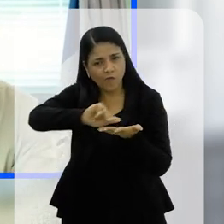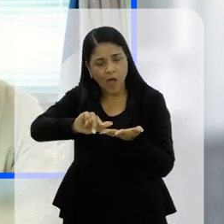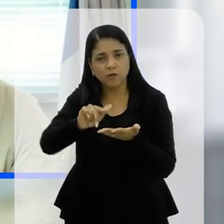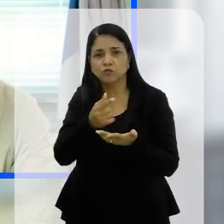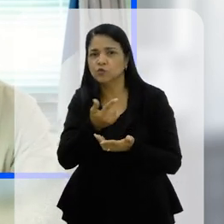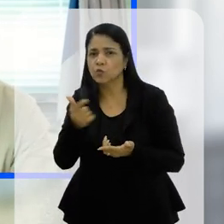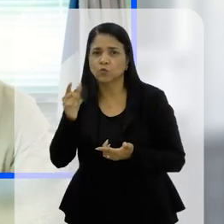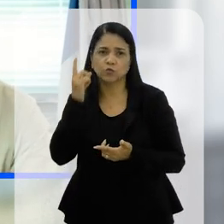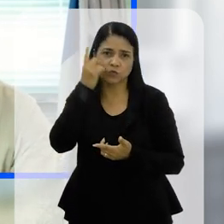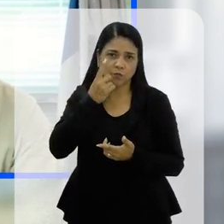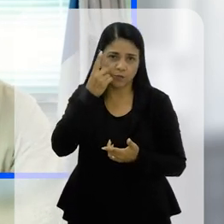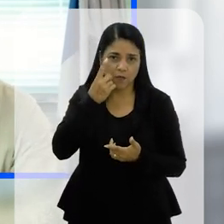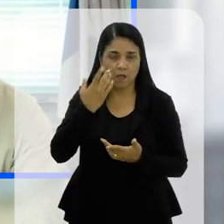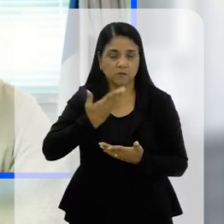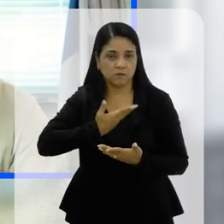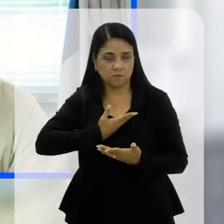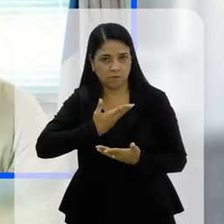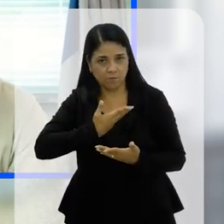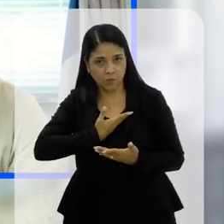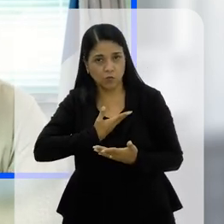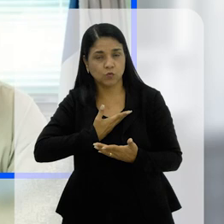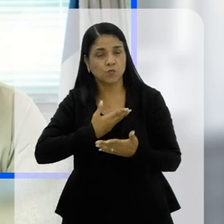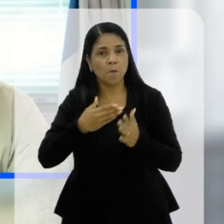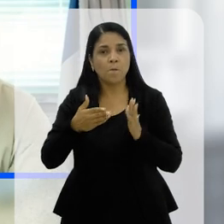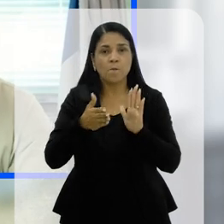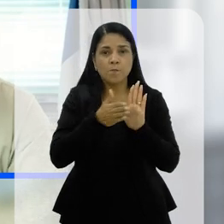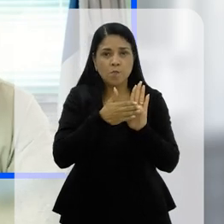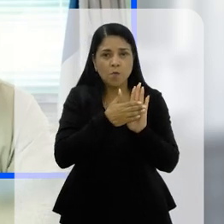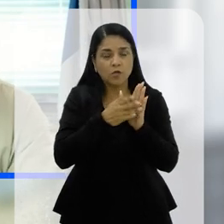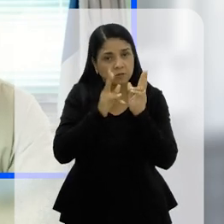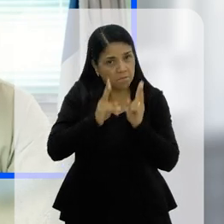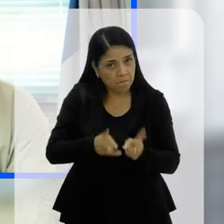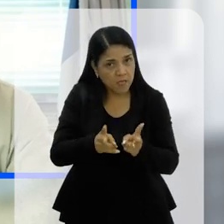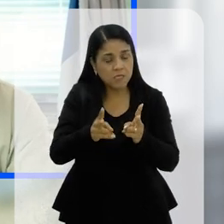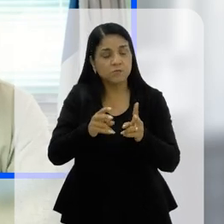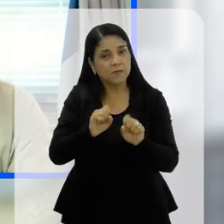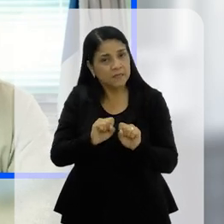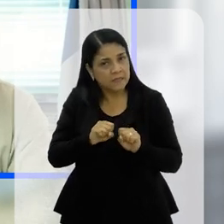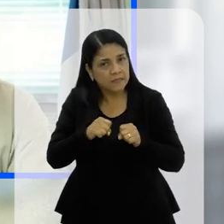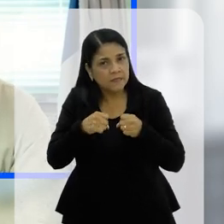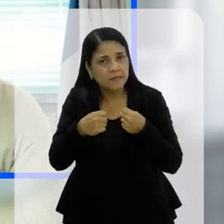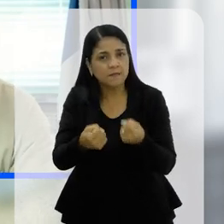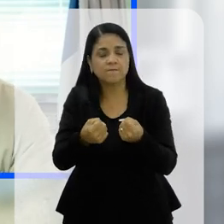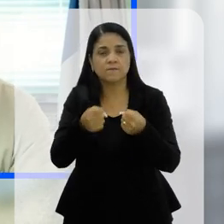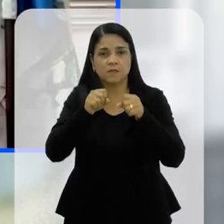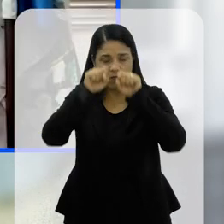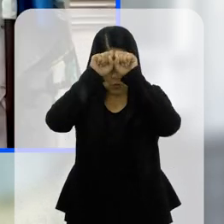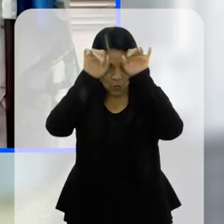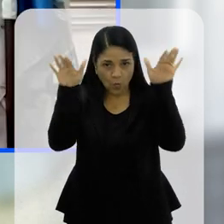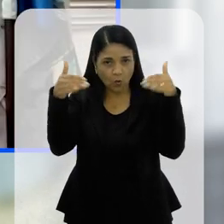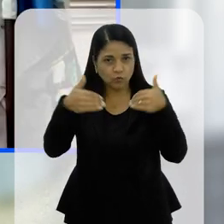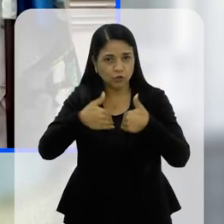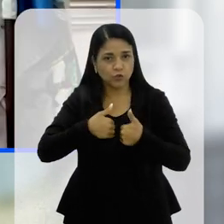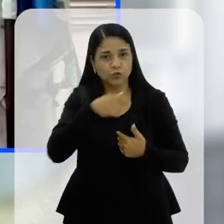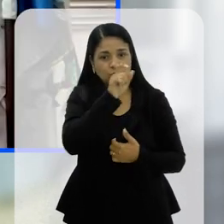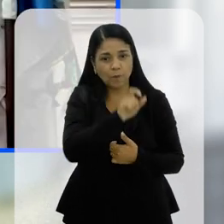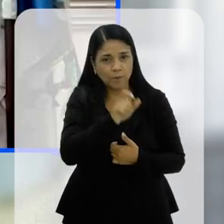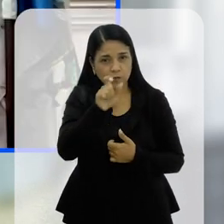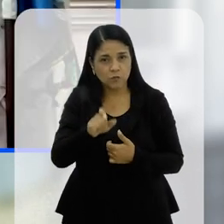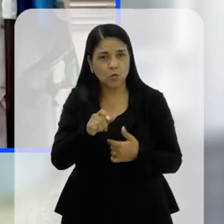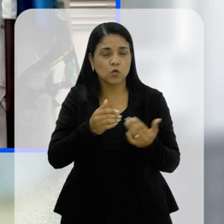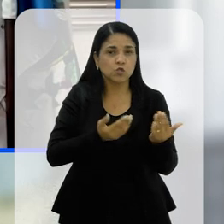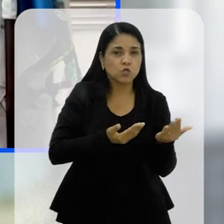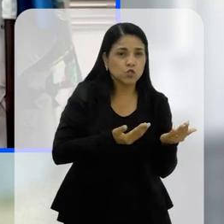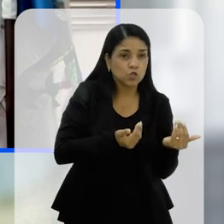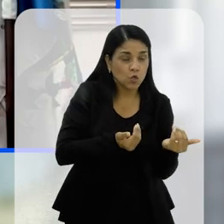projetos aqui de outros parlamentares, meus companheiros também com esse mesmo propósito, de defender, certo? Essas